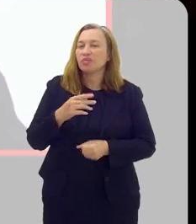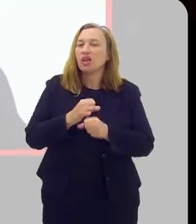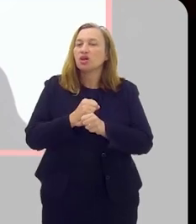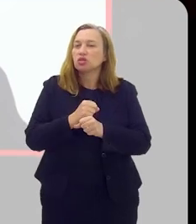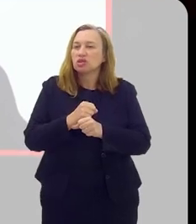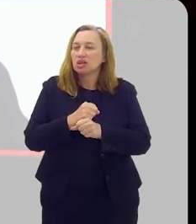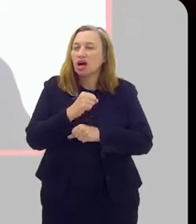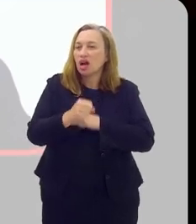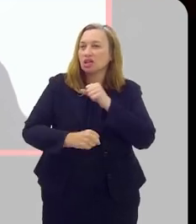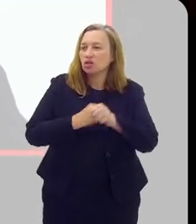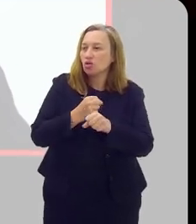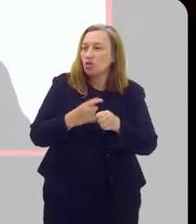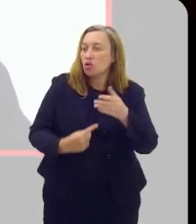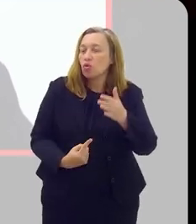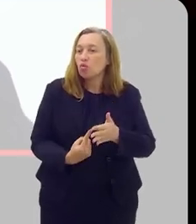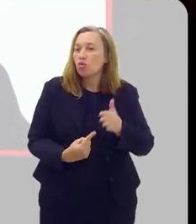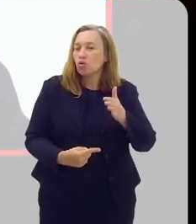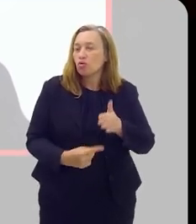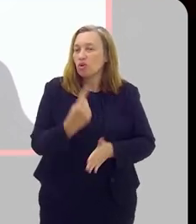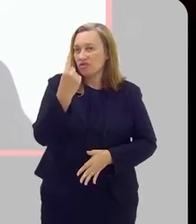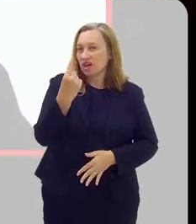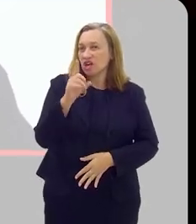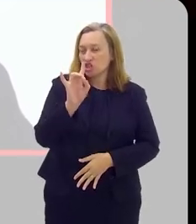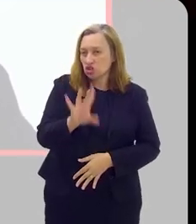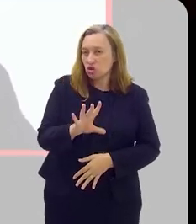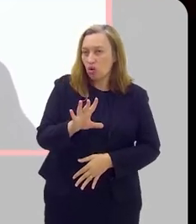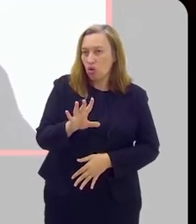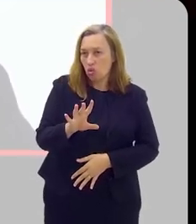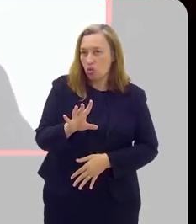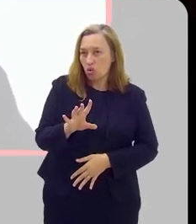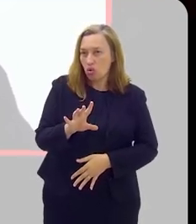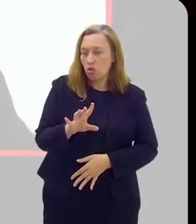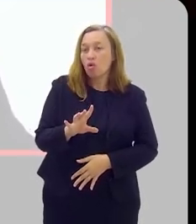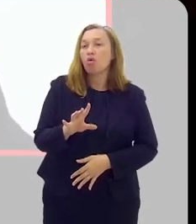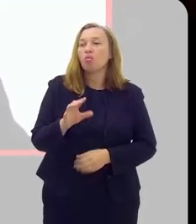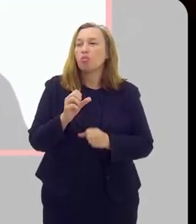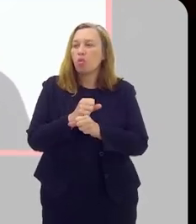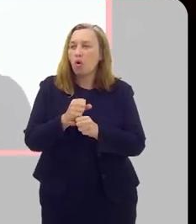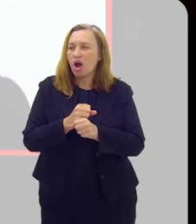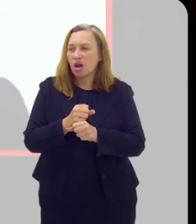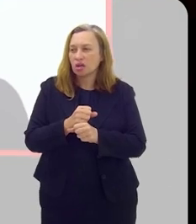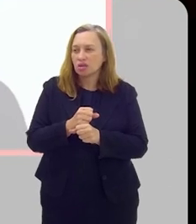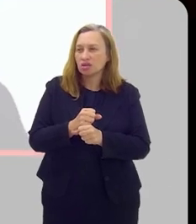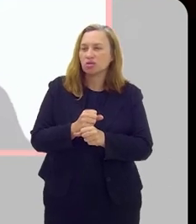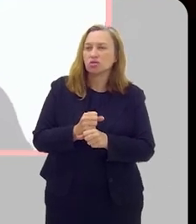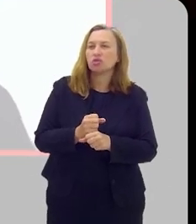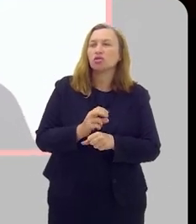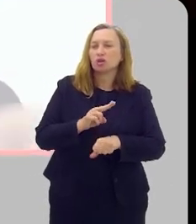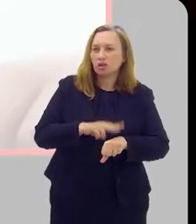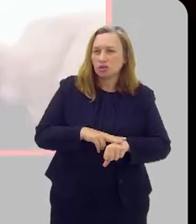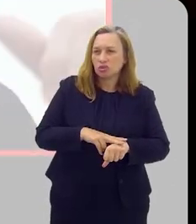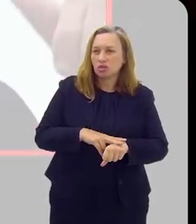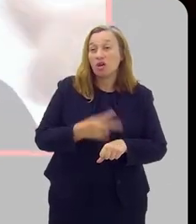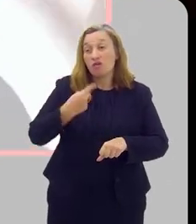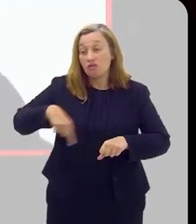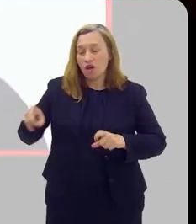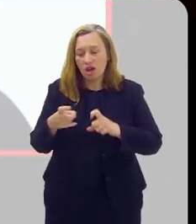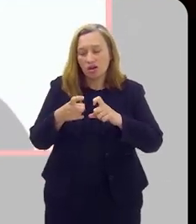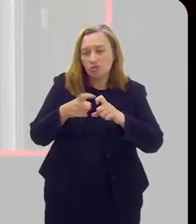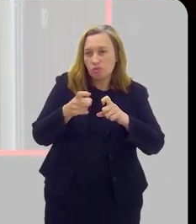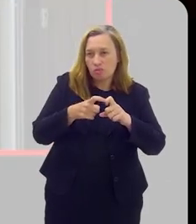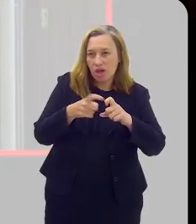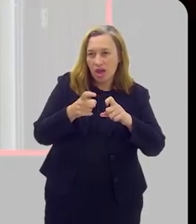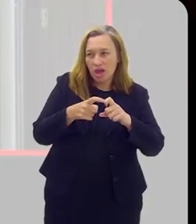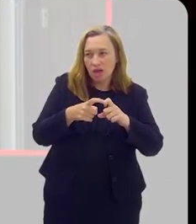que todo ano, uma vez por ano pelo menos, o paciente vá ao urologista, não só em novembro, né, novembro é o mês pra gente ligar o